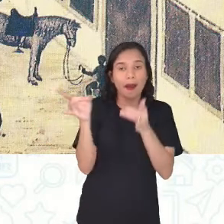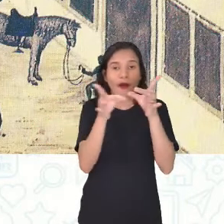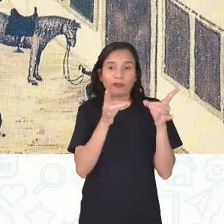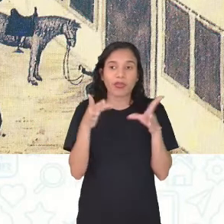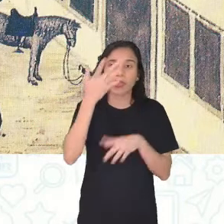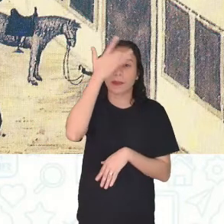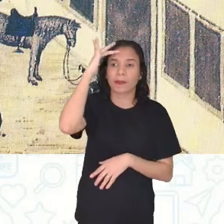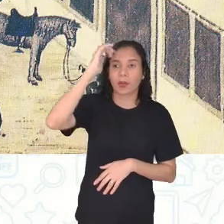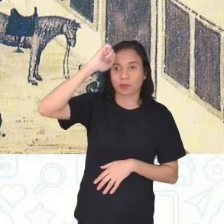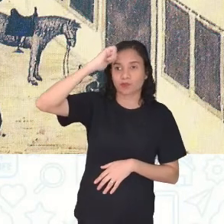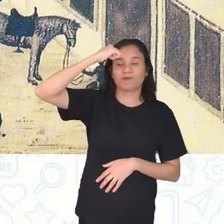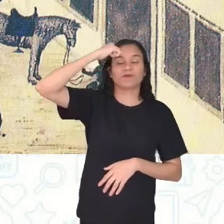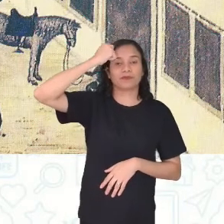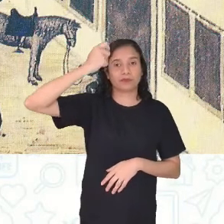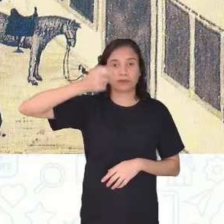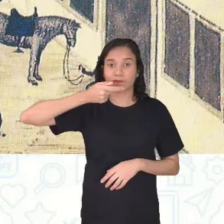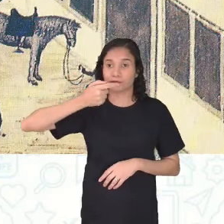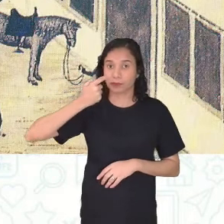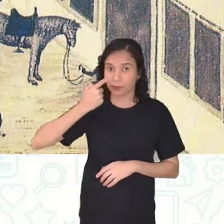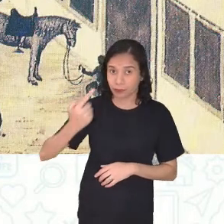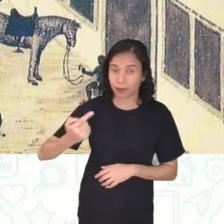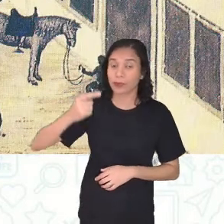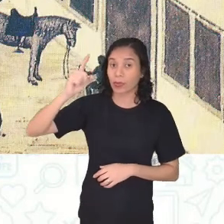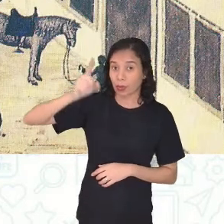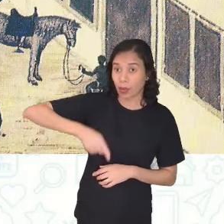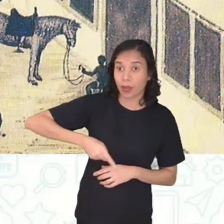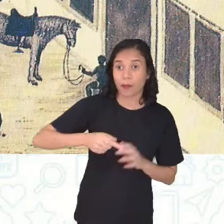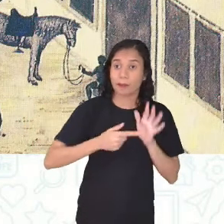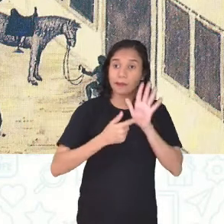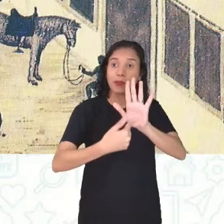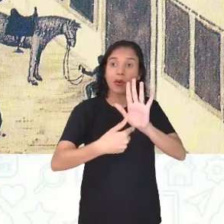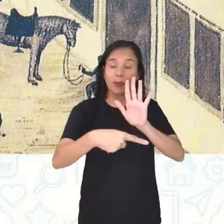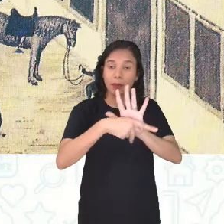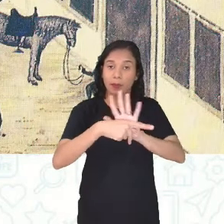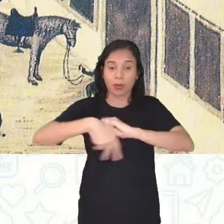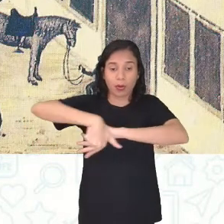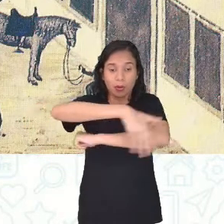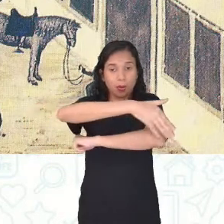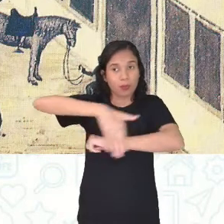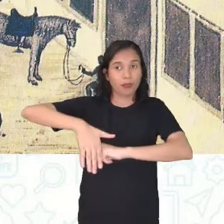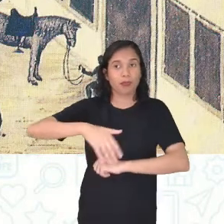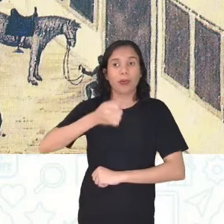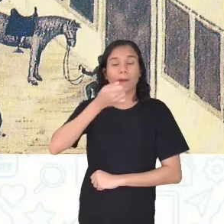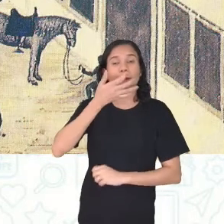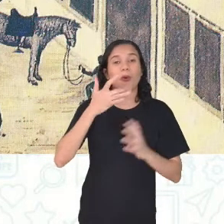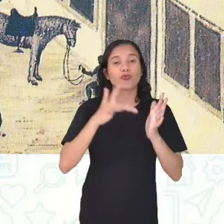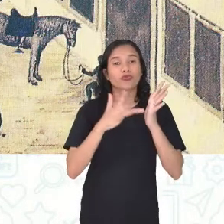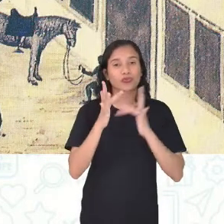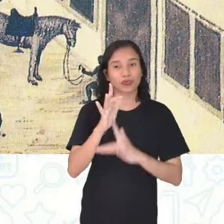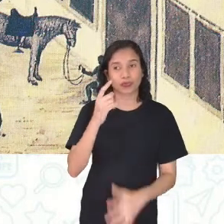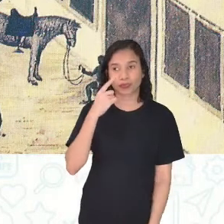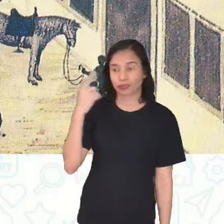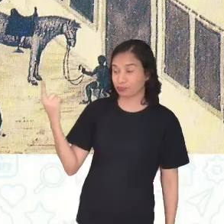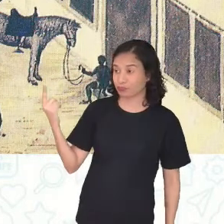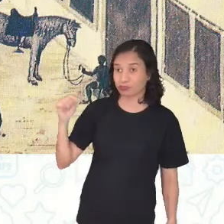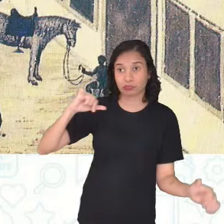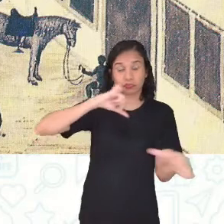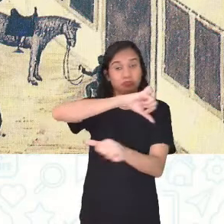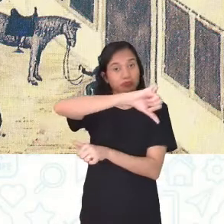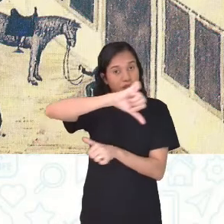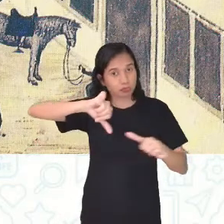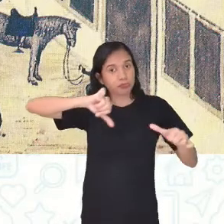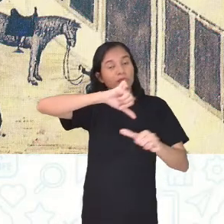pessoas escravizadas como eu tava falando. E isso aí é uma representação da rua do Bom Jesus. Olha, gente. Mudou.